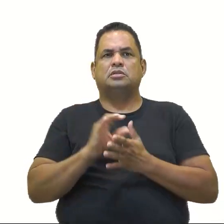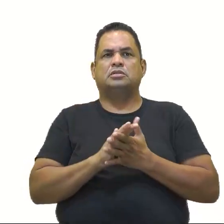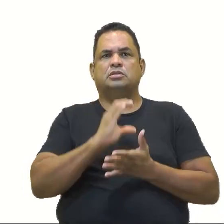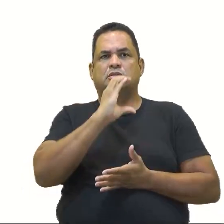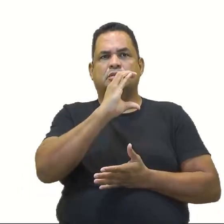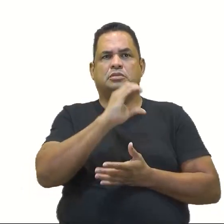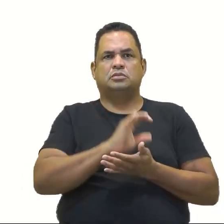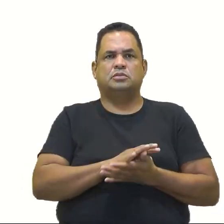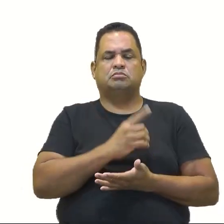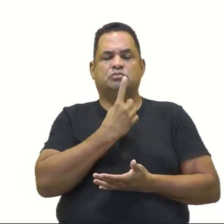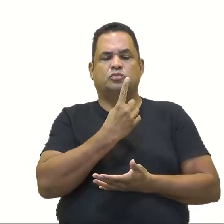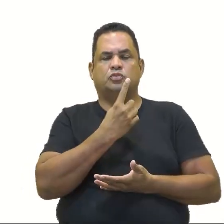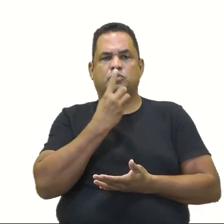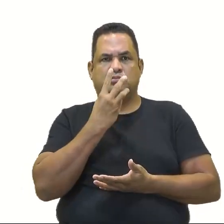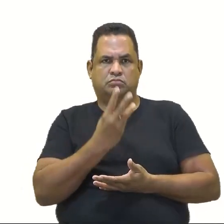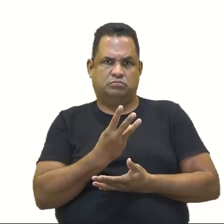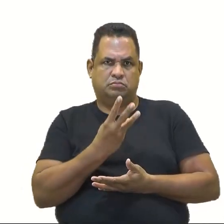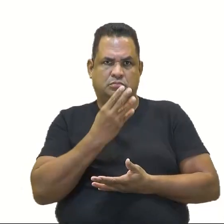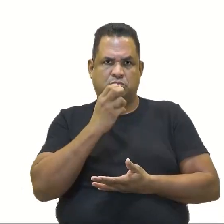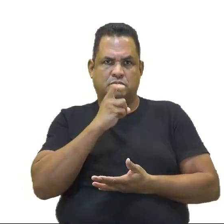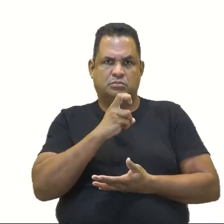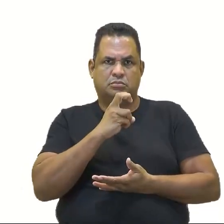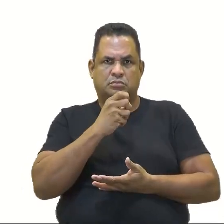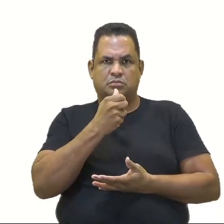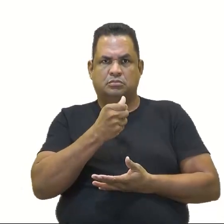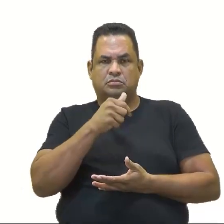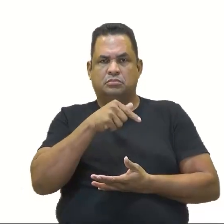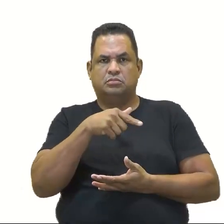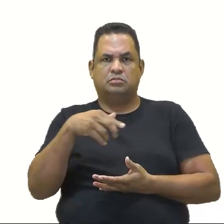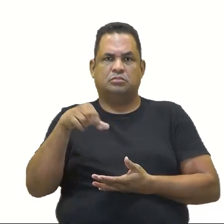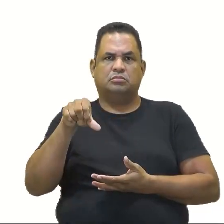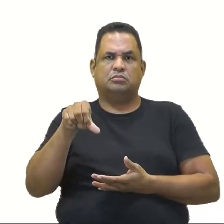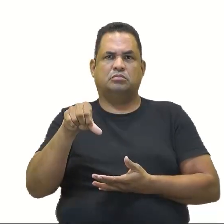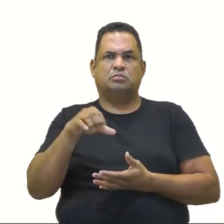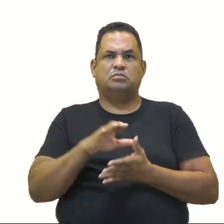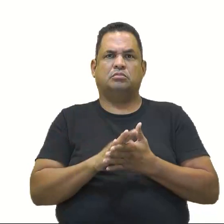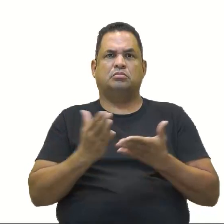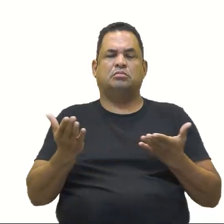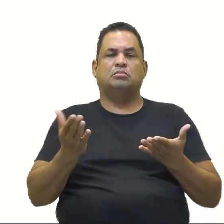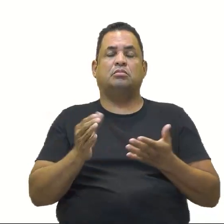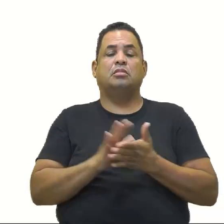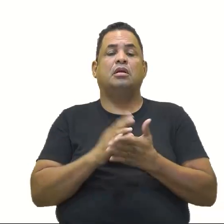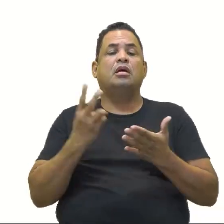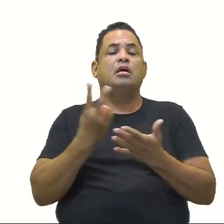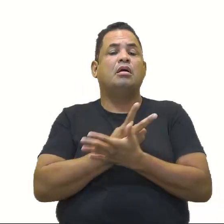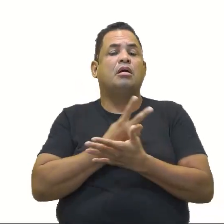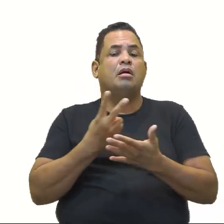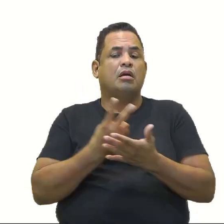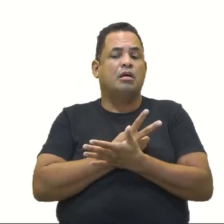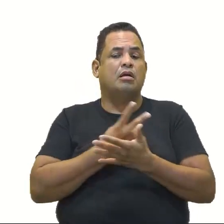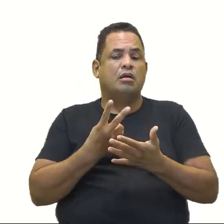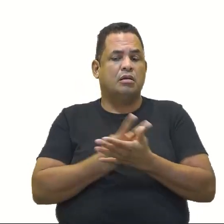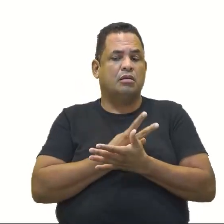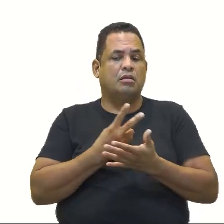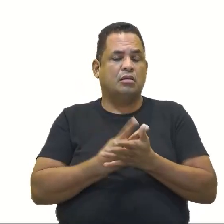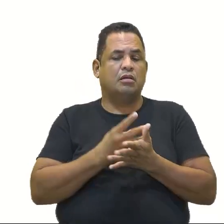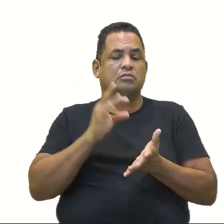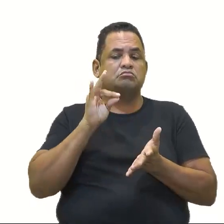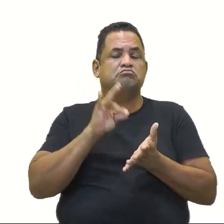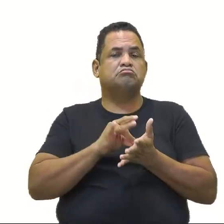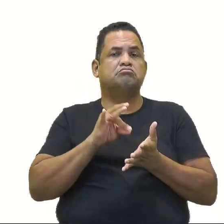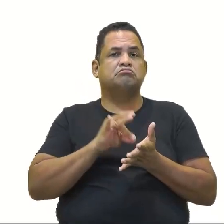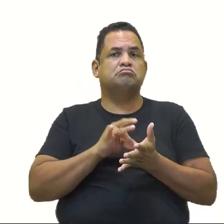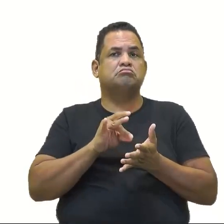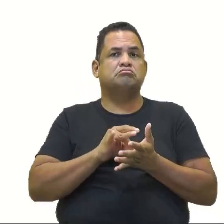C formado pelos elementos 1, 3, 5, 7 e 9, é incorreto afirmar que